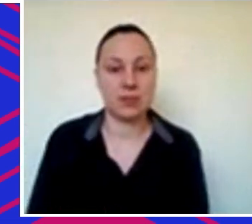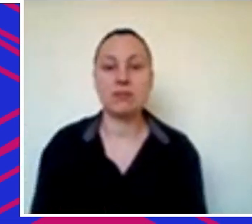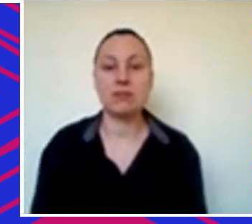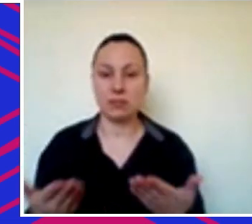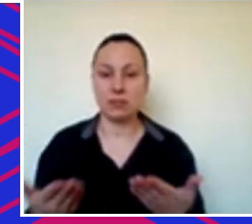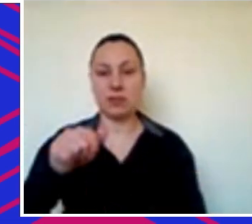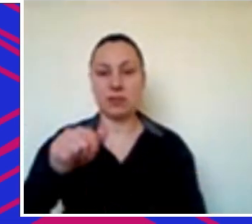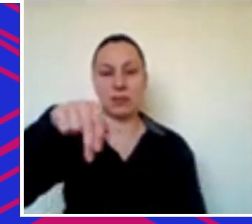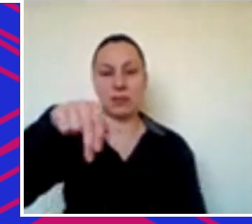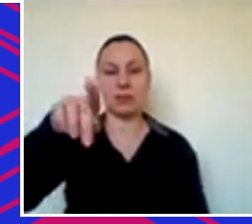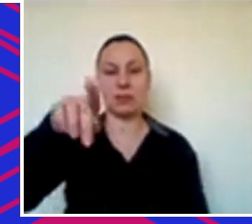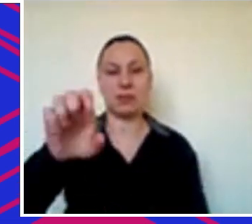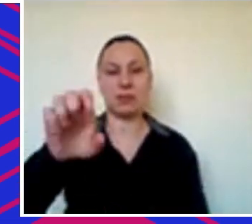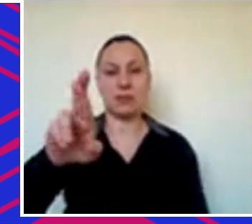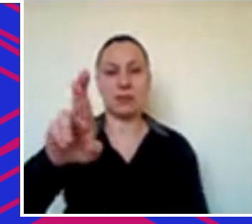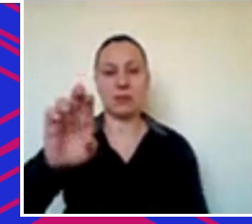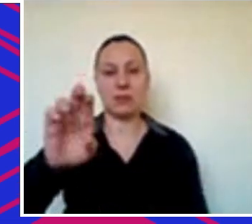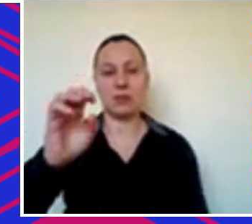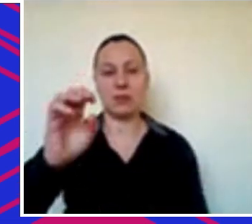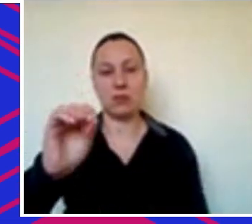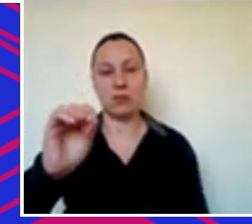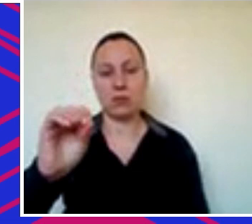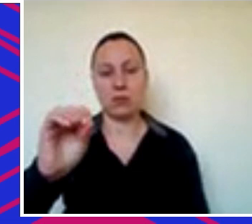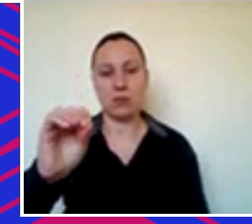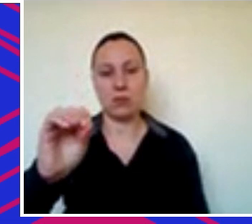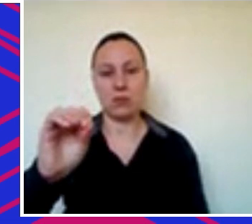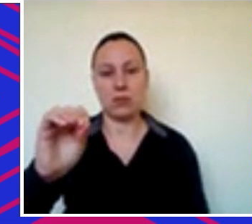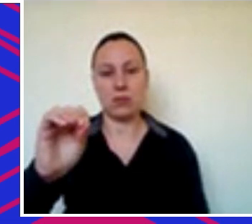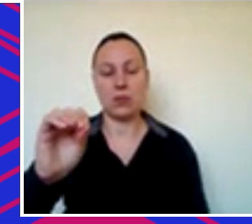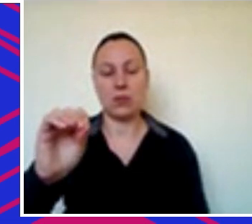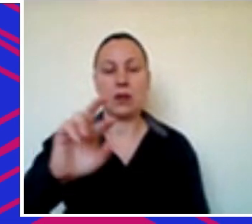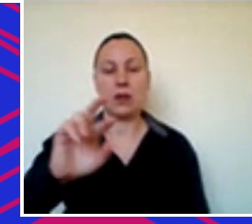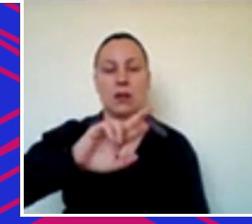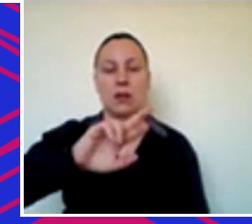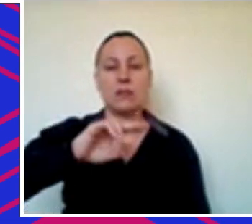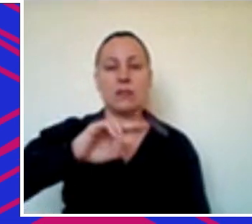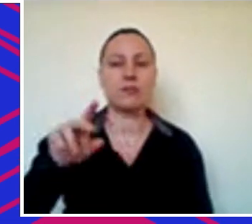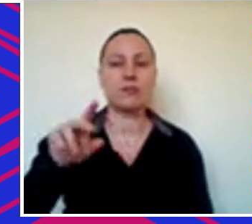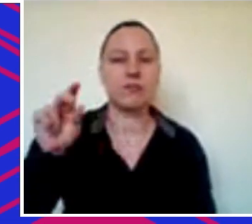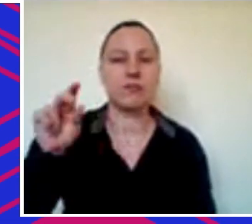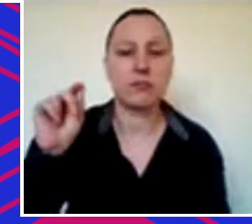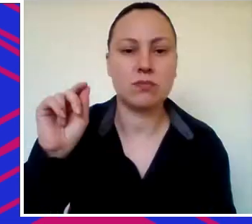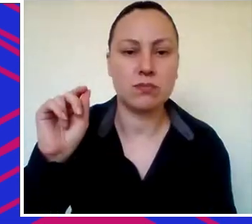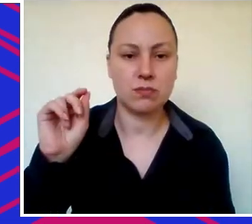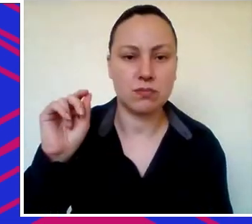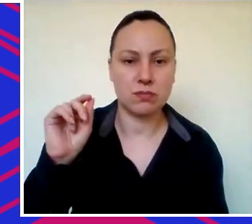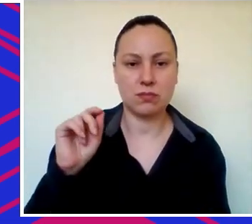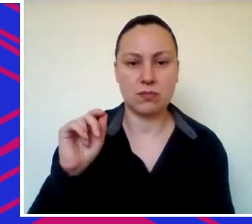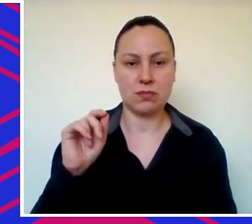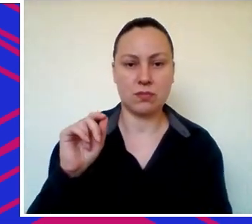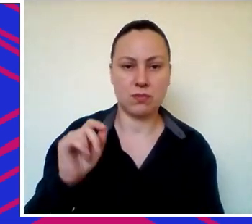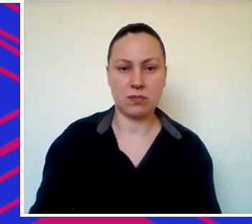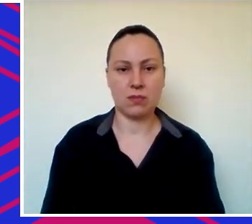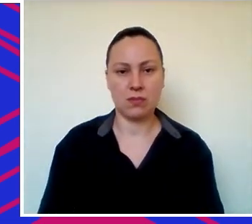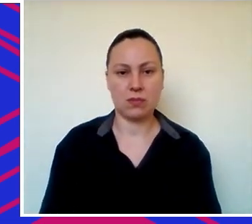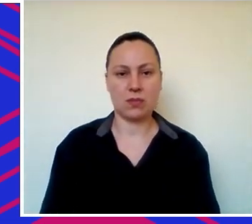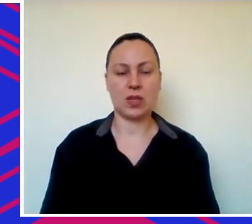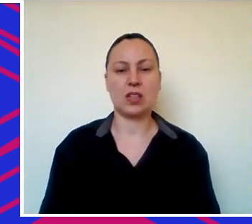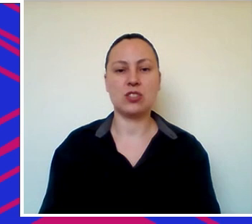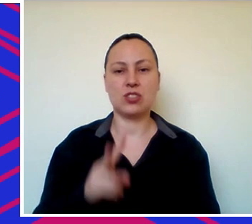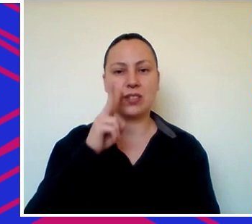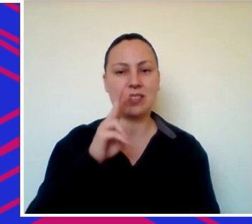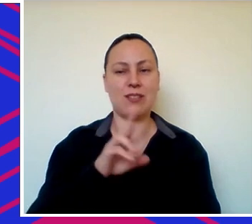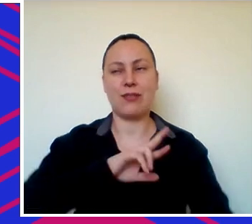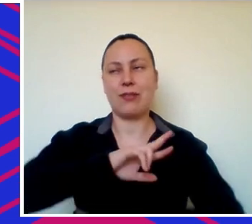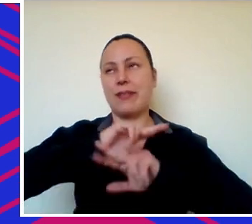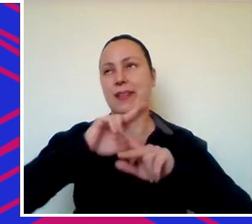que está à frente de um fundo super respeitado aqui no Brasil há tanto tempo, mas olhando para a Equity Venture Capital, né, Anderson? Acho que você já viu de tudo